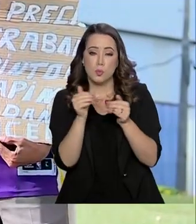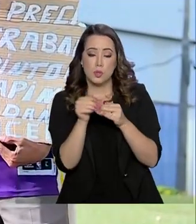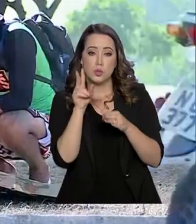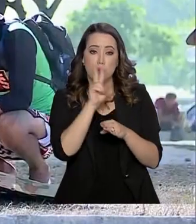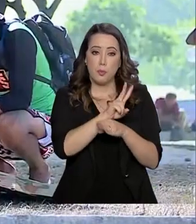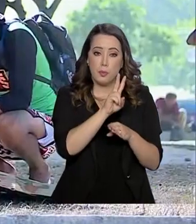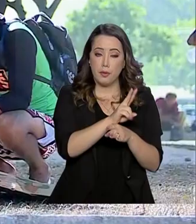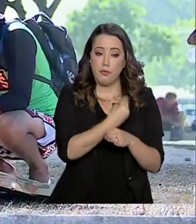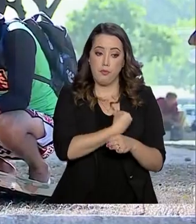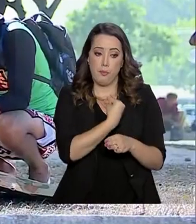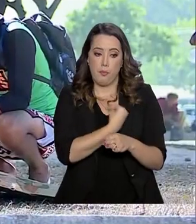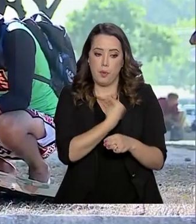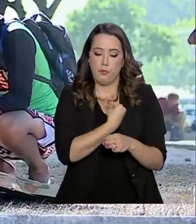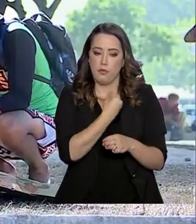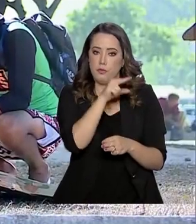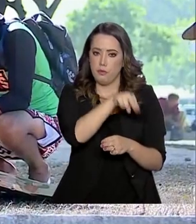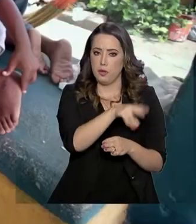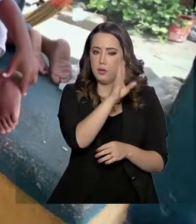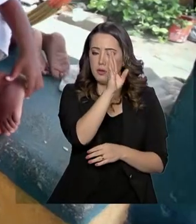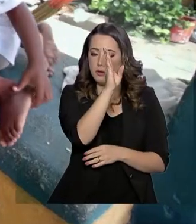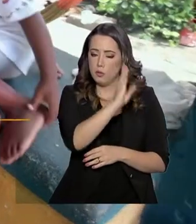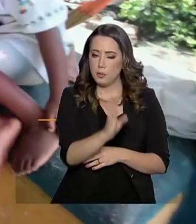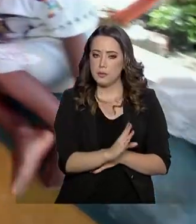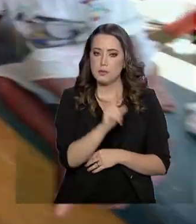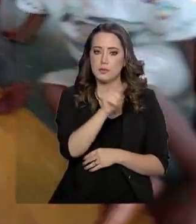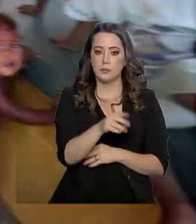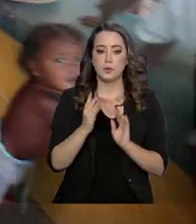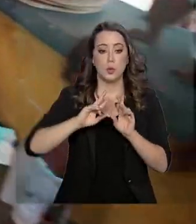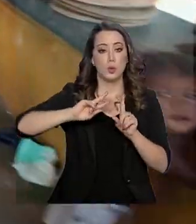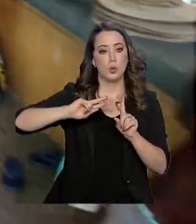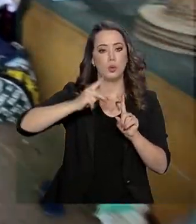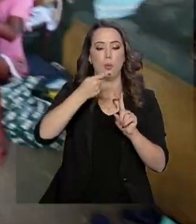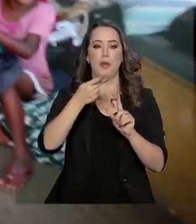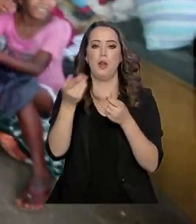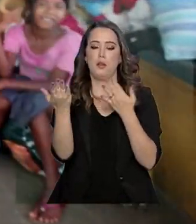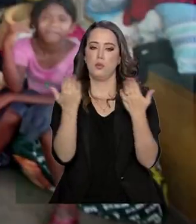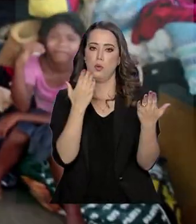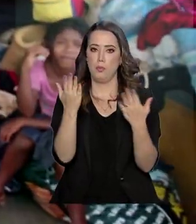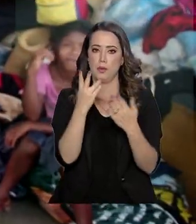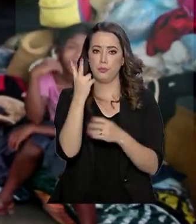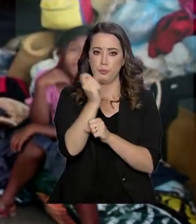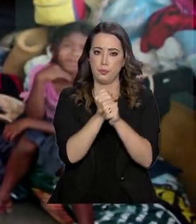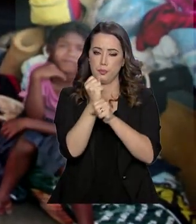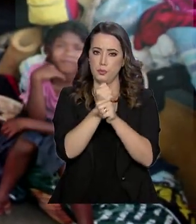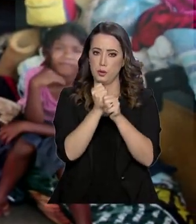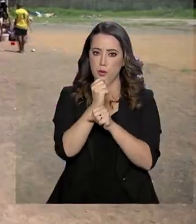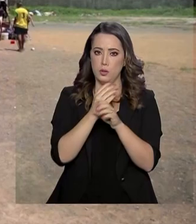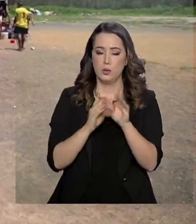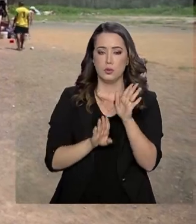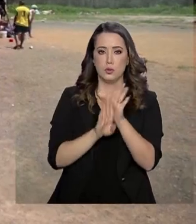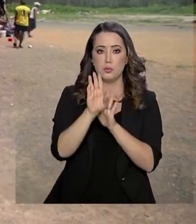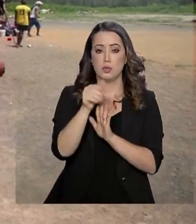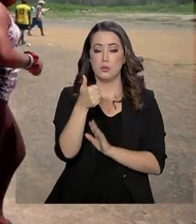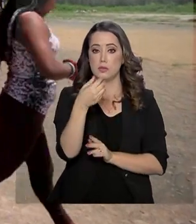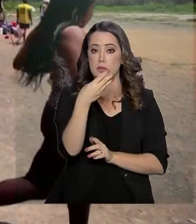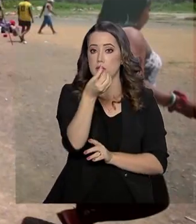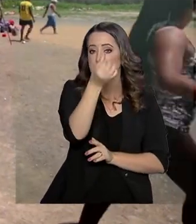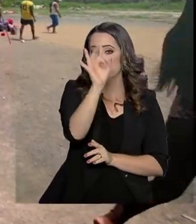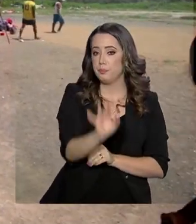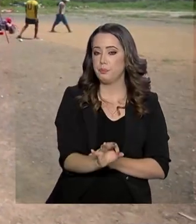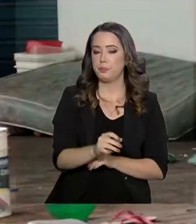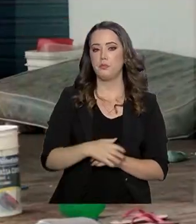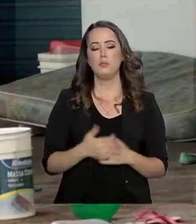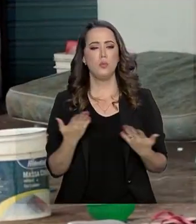refúgio, mais que dobraram de 2017 para 2018, subiram 136%. São consideradas